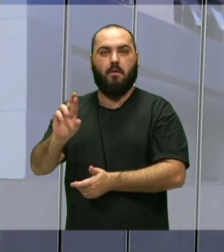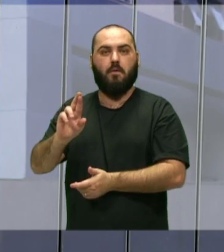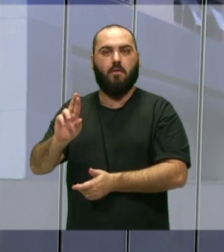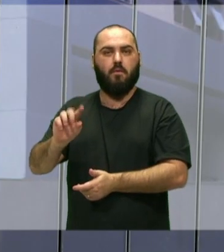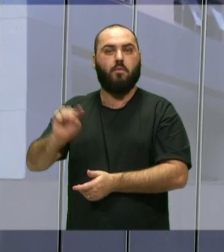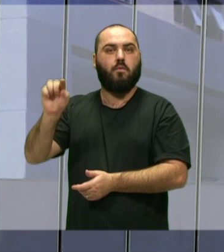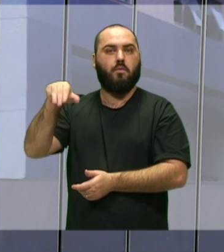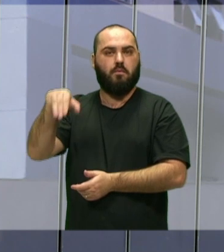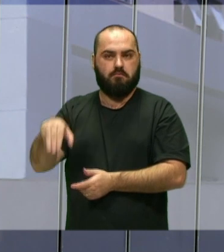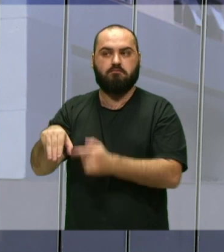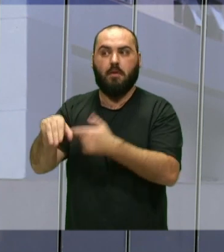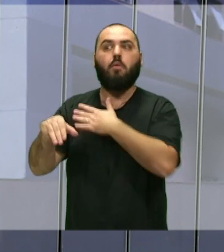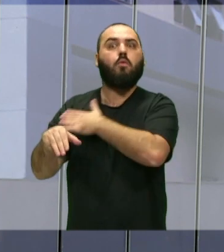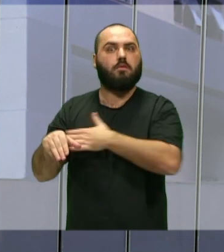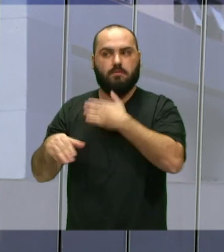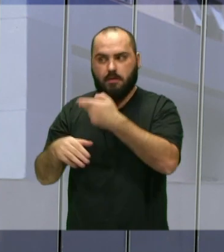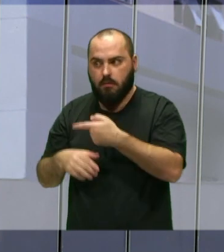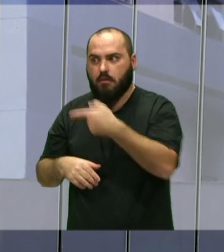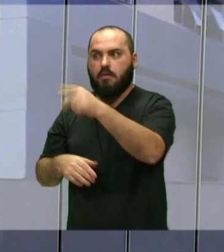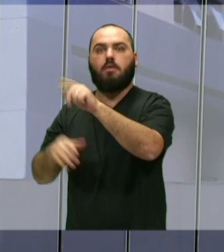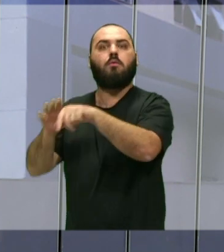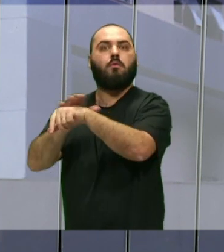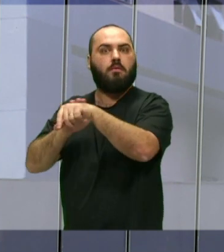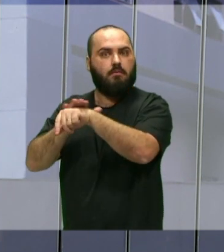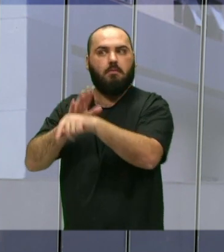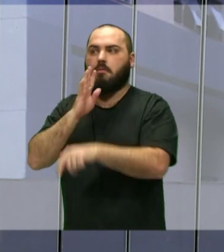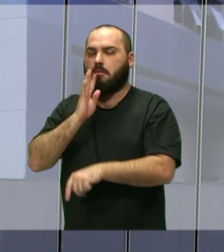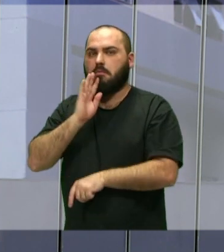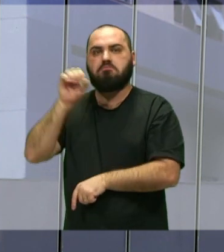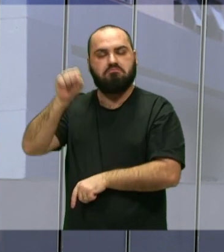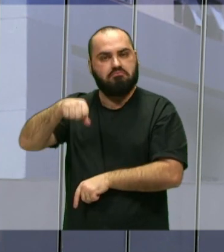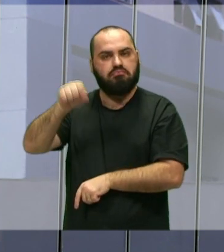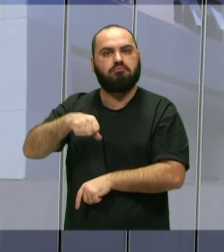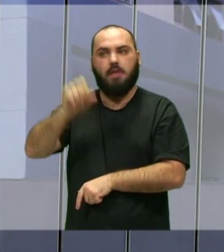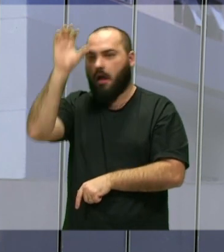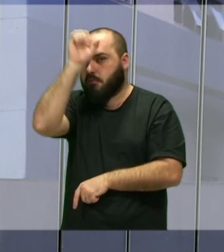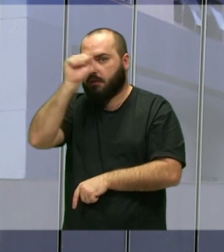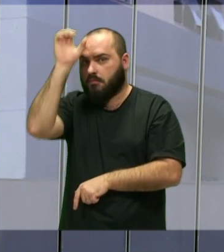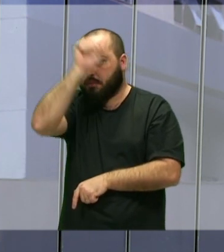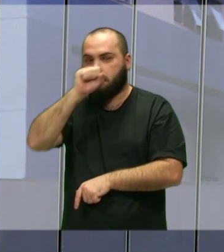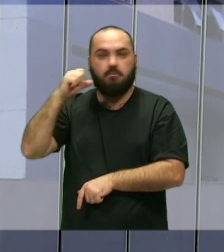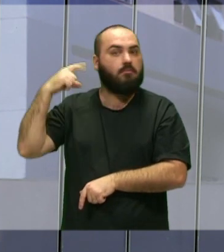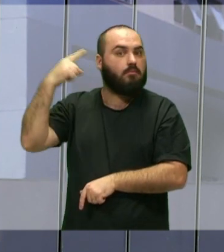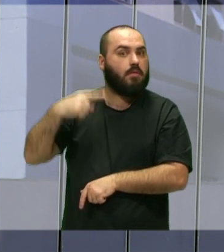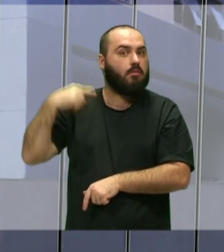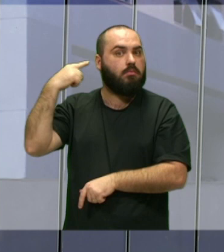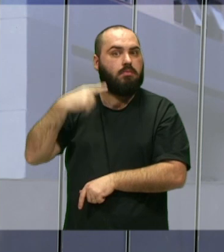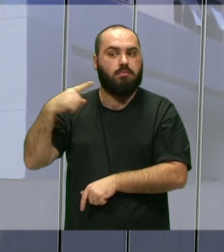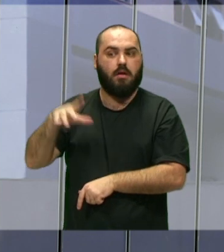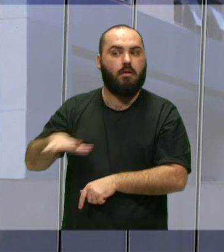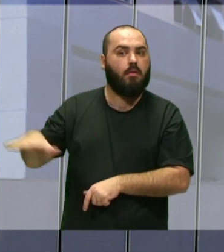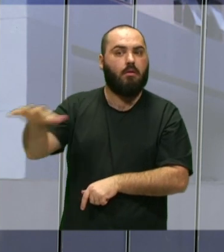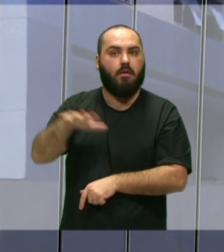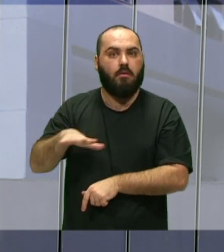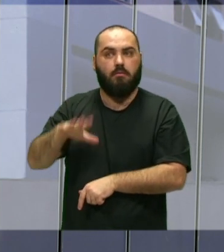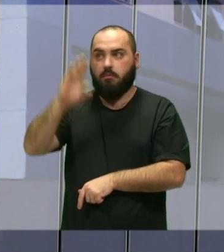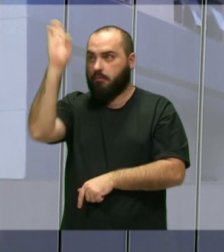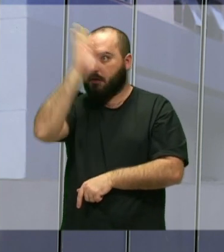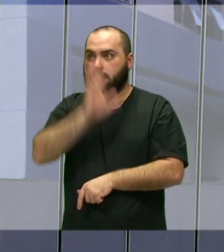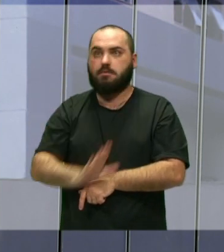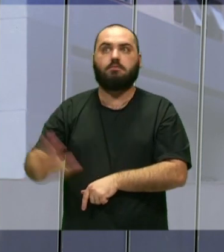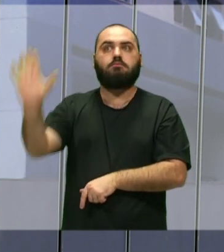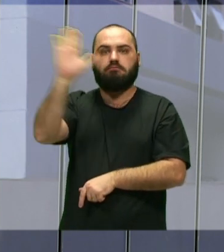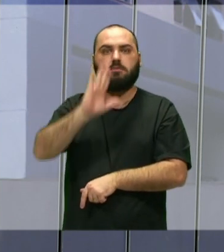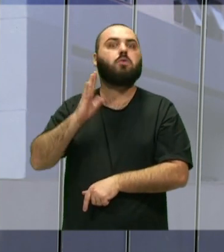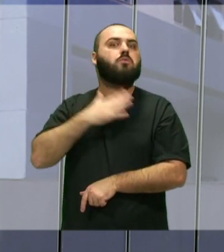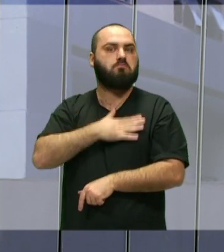que nós fomos para o fórum e aprendi, tipo, muito sobre a advocacia local e nacional, eu gostei